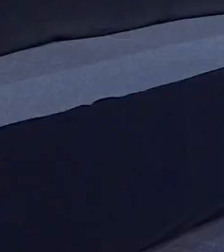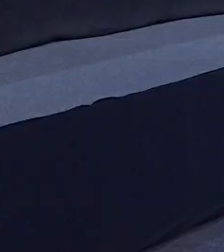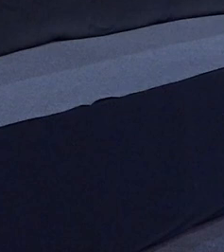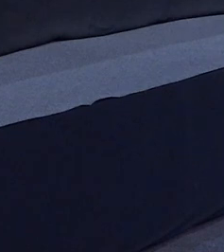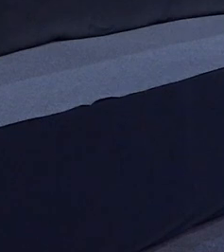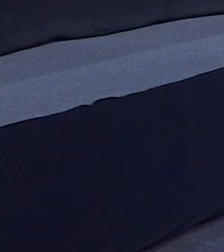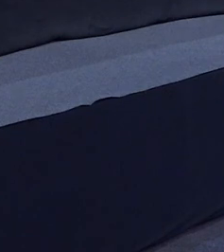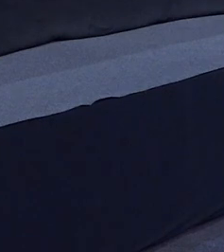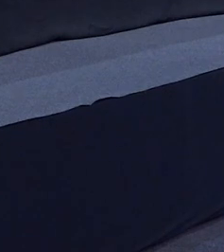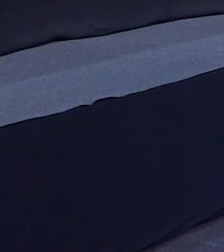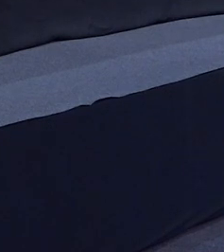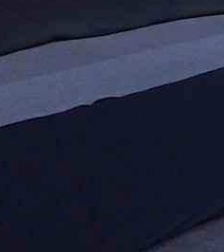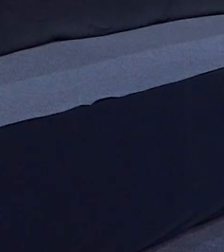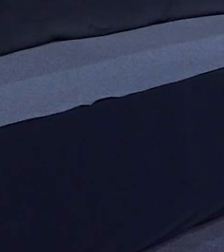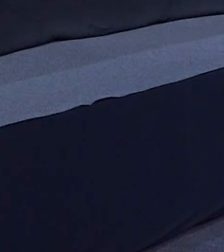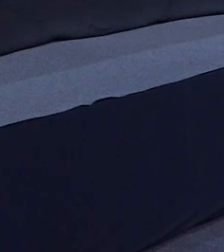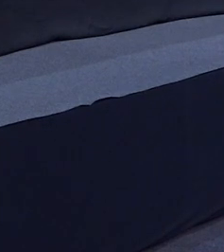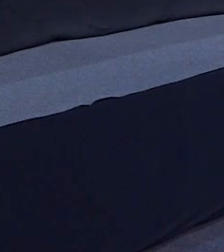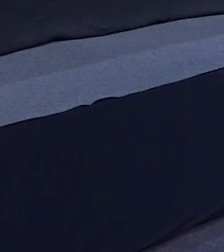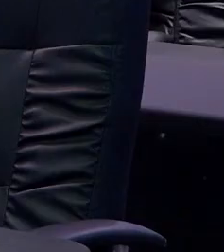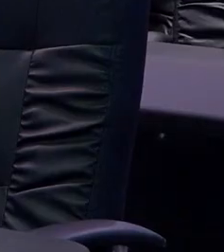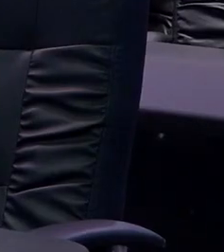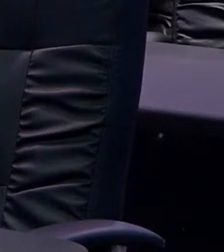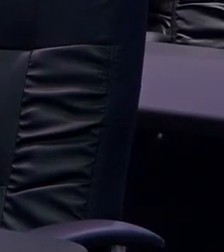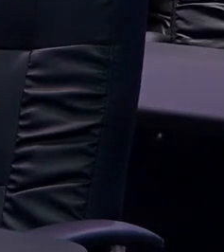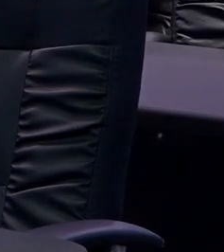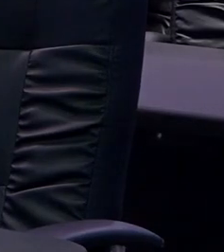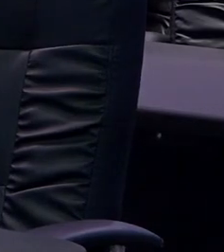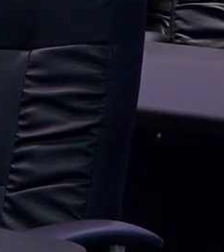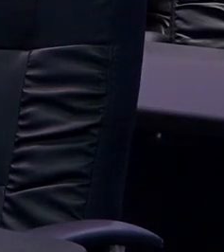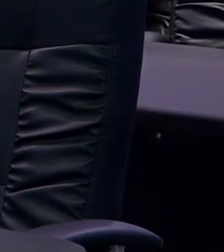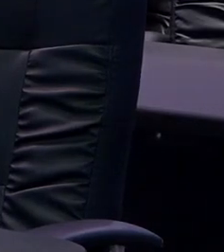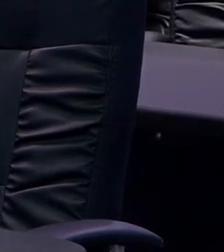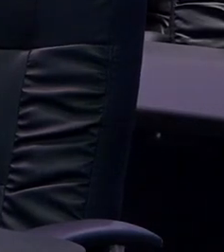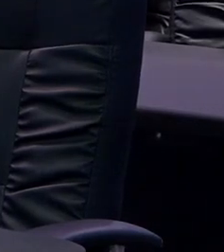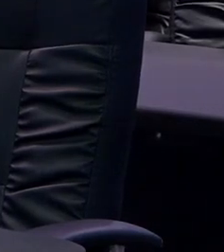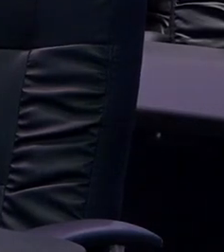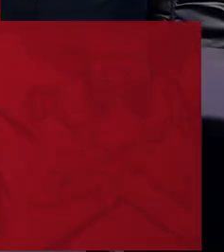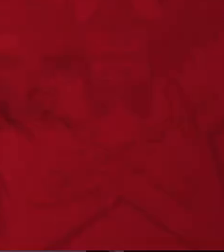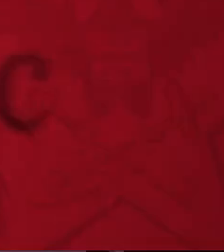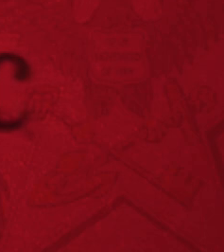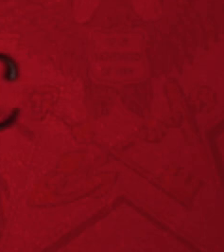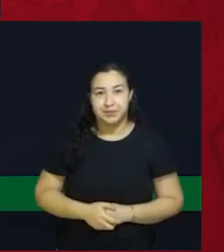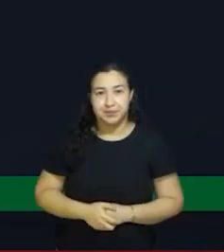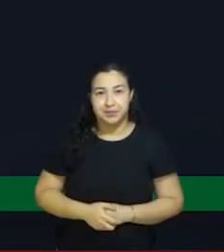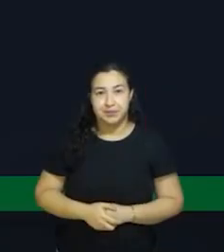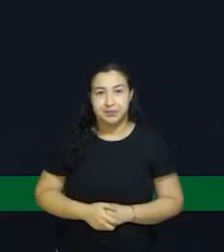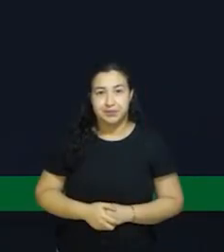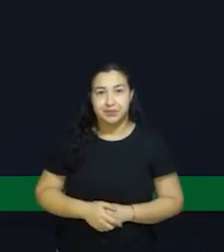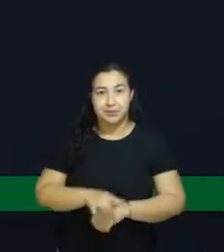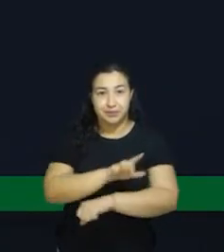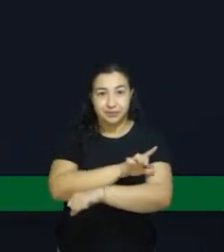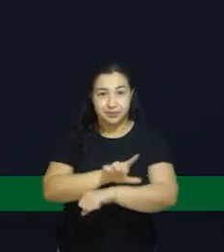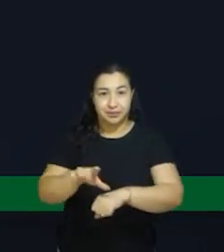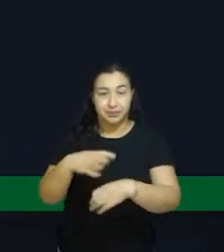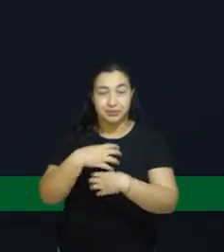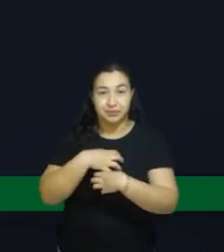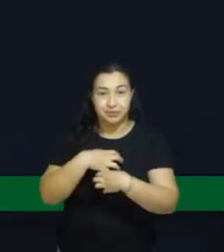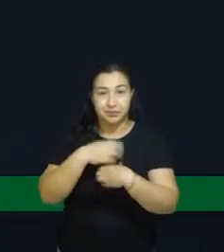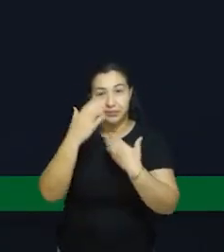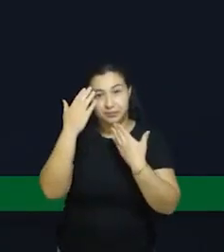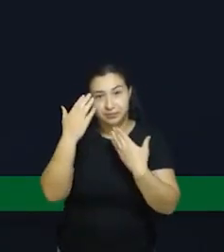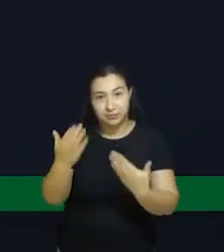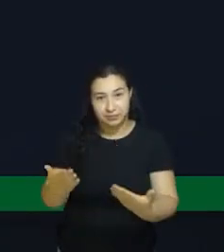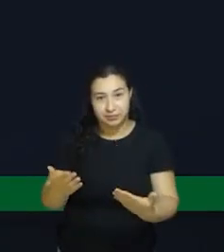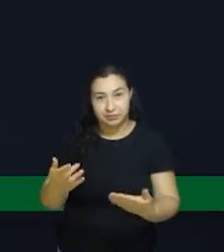no segundo dia do programa na Serra Catarinense, enaltecendo a participação política na região. Lages fica muito agradecido de